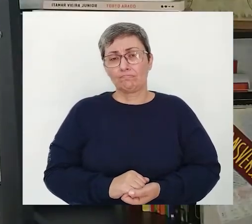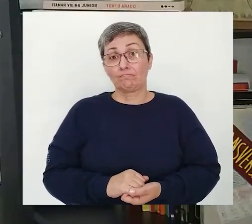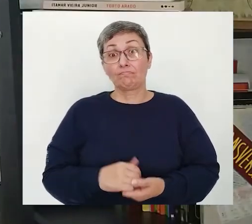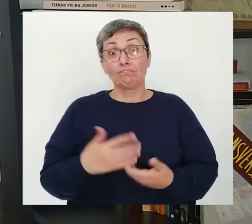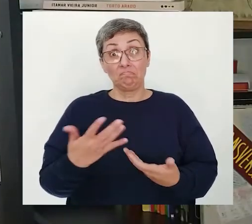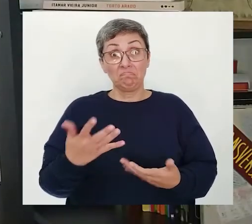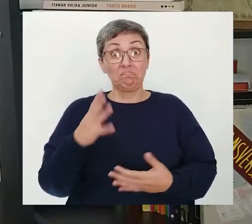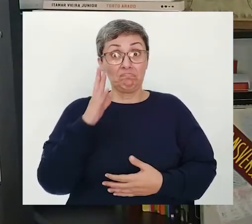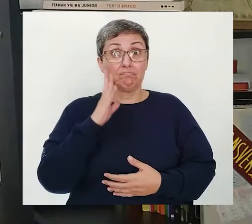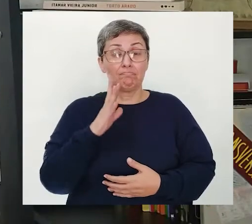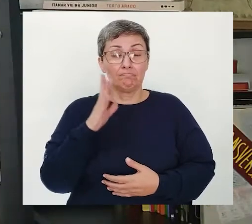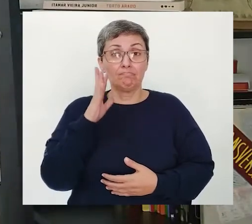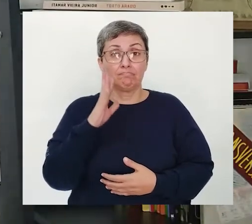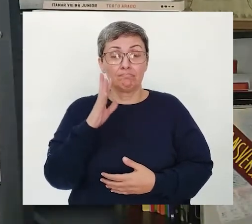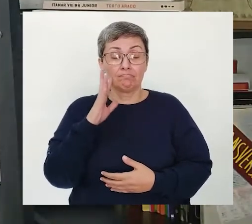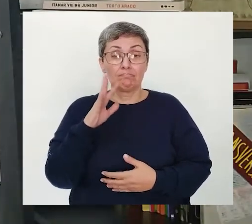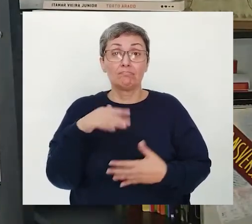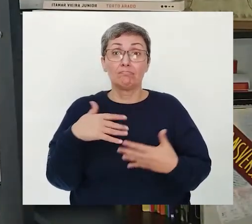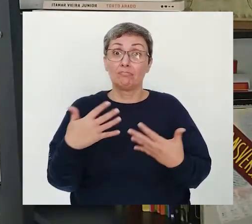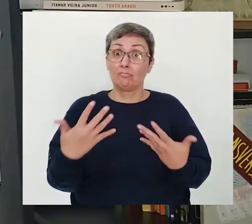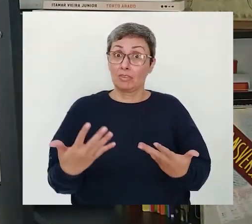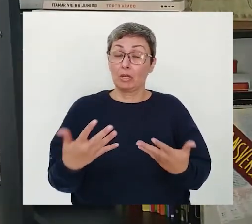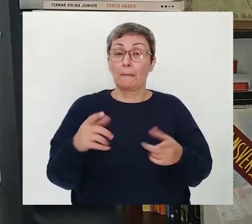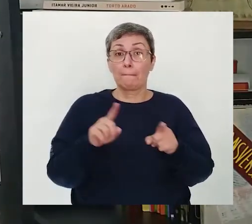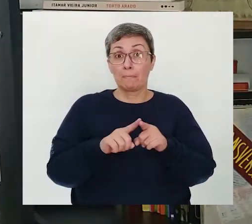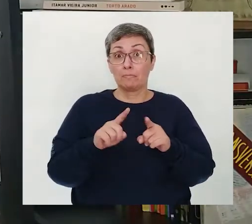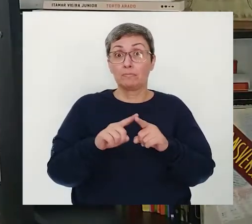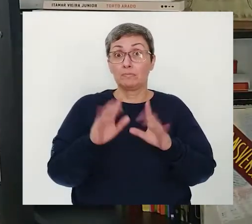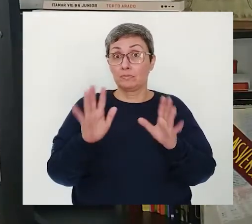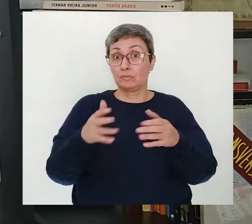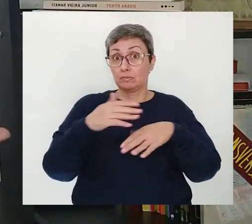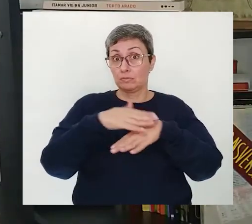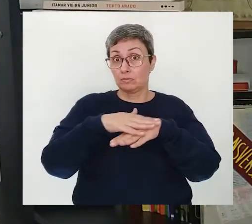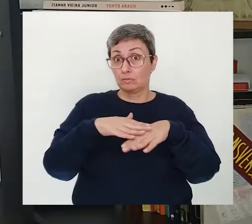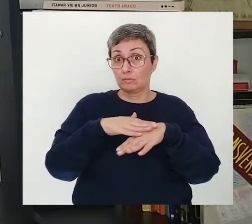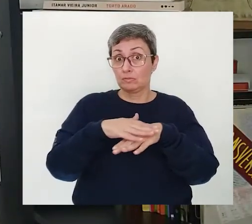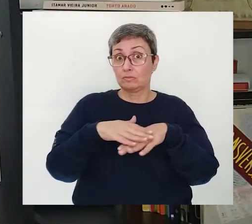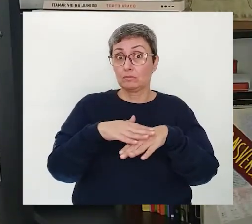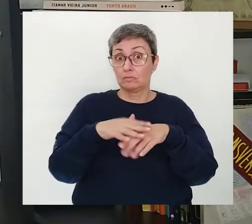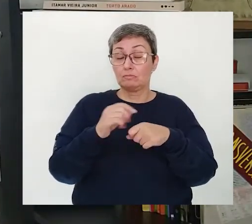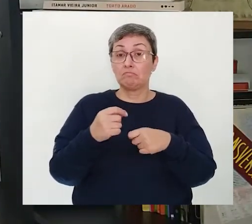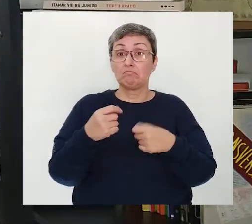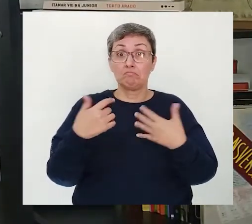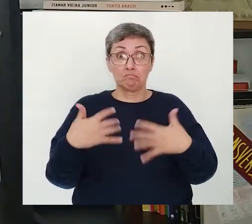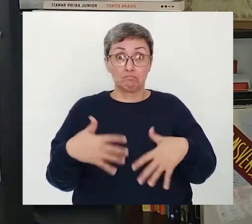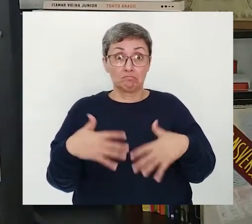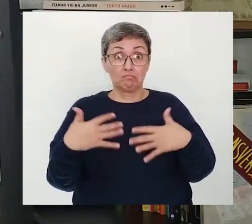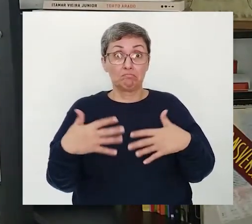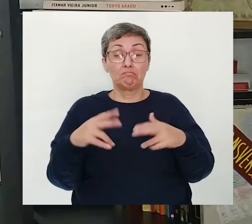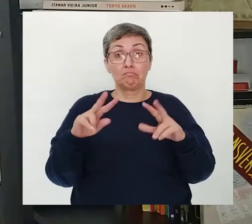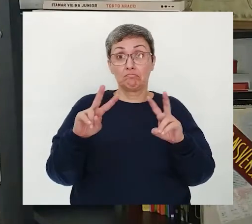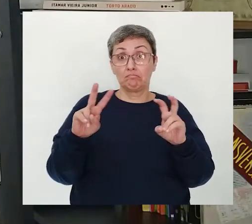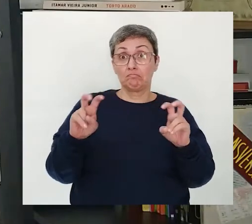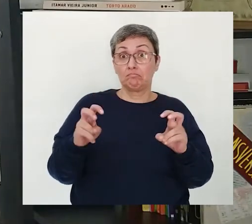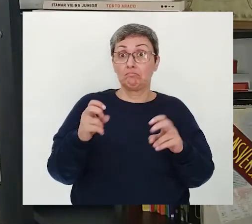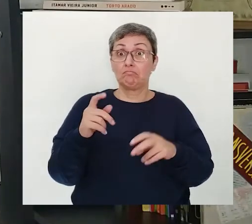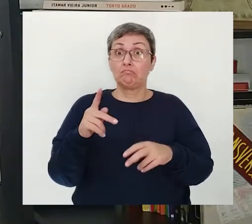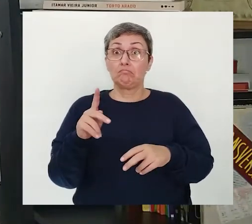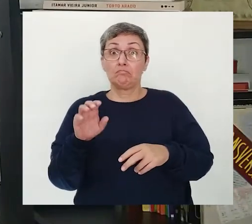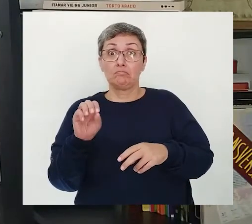Bem bacana Bom Como a gente conversou Como a gente estava conversando Bastante Sobre